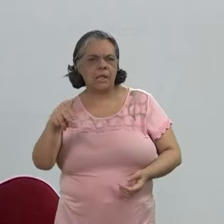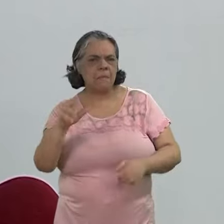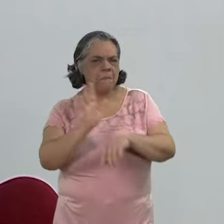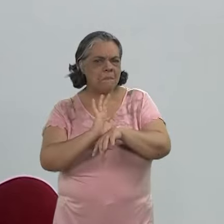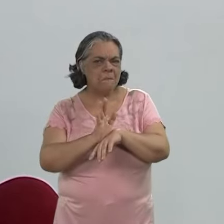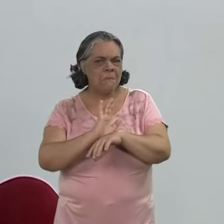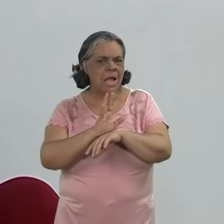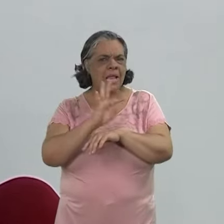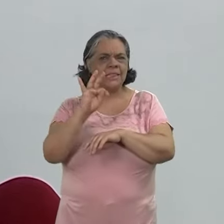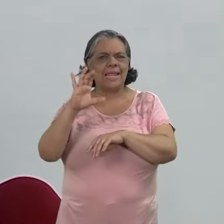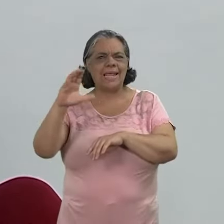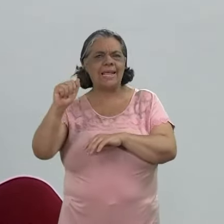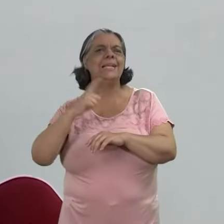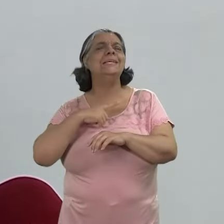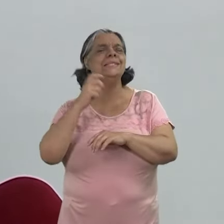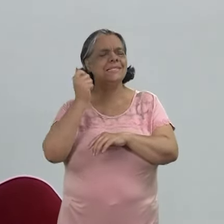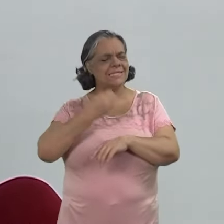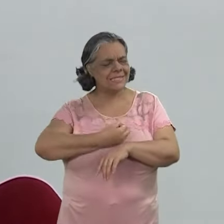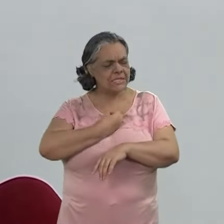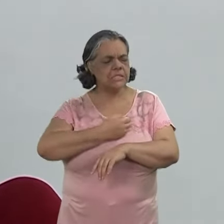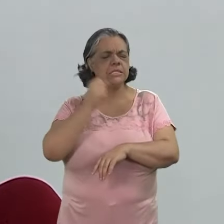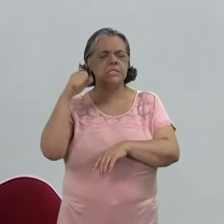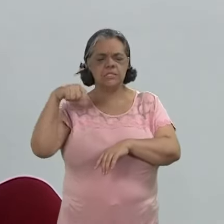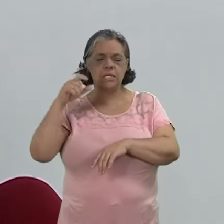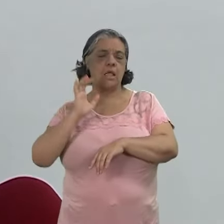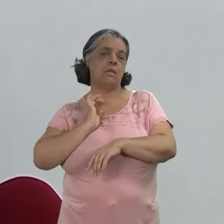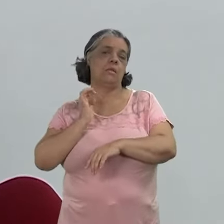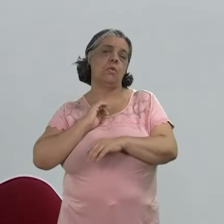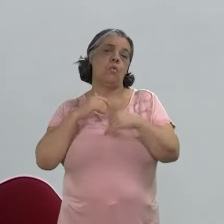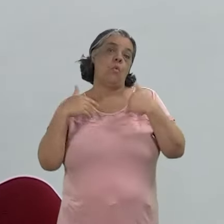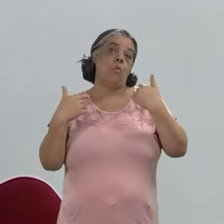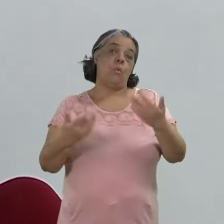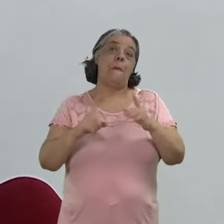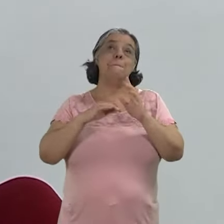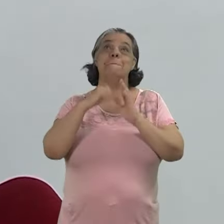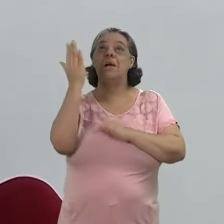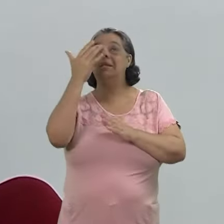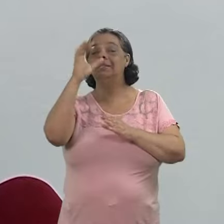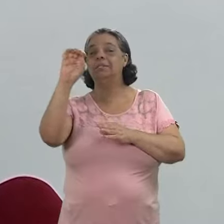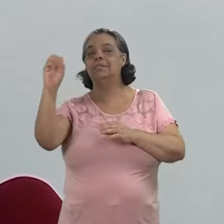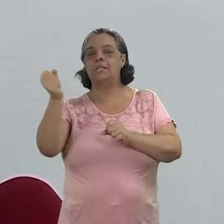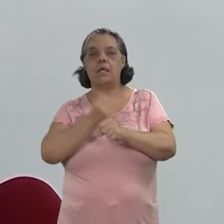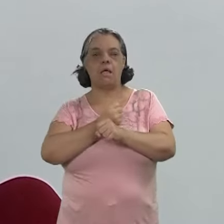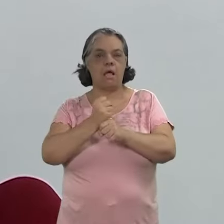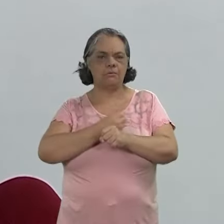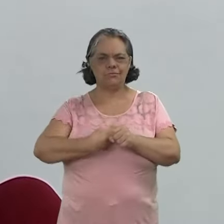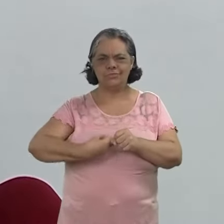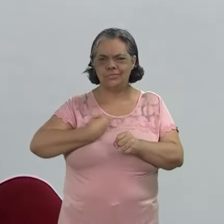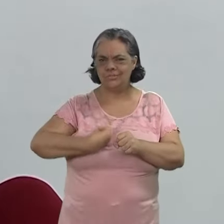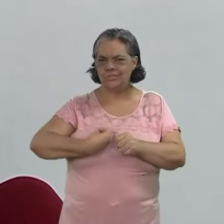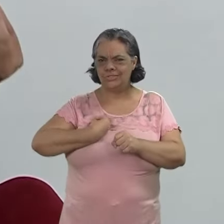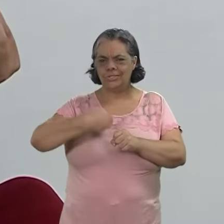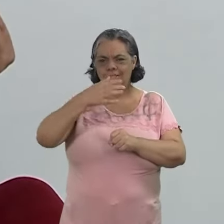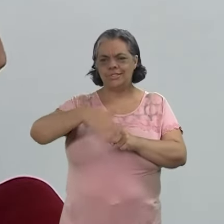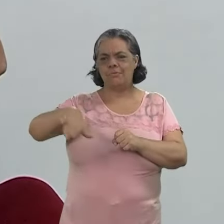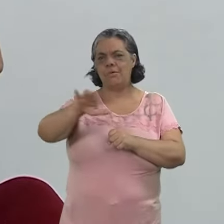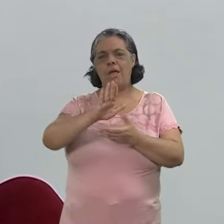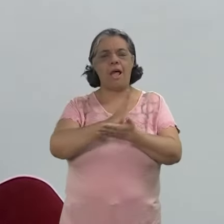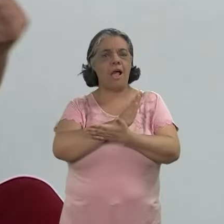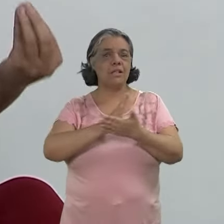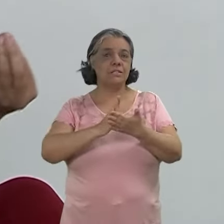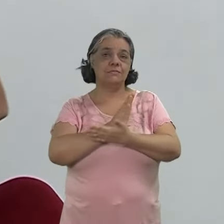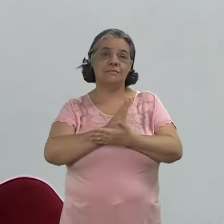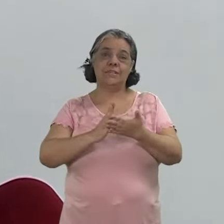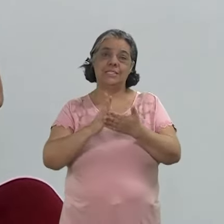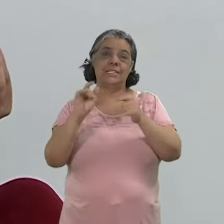existe para aproximar o cinema de Pernambuco, que é muito rico e existe há mais de 100 anos, dessa população que muitas